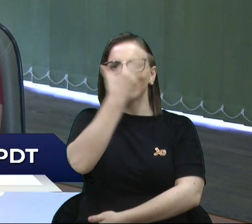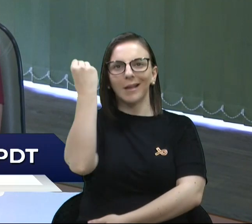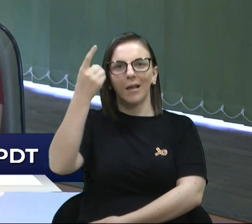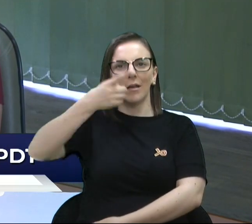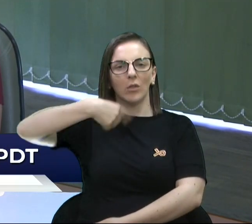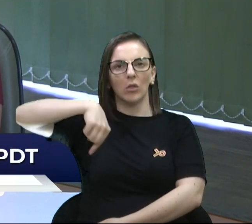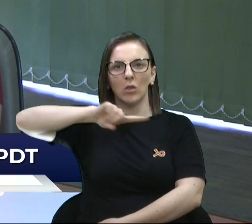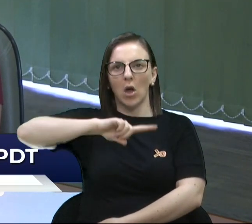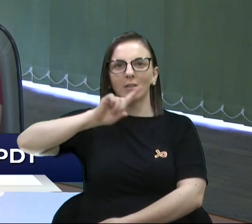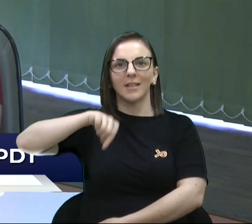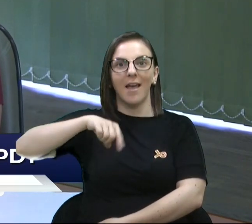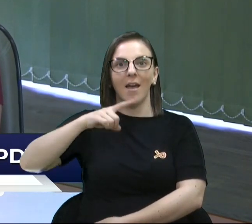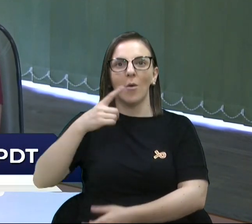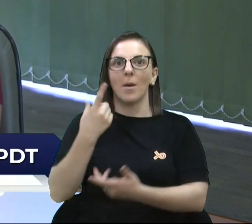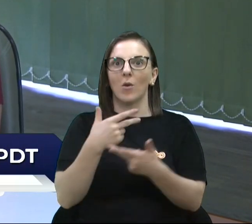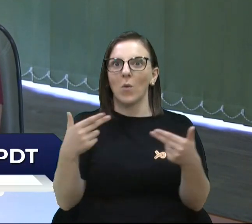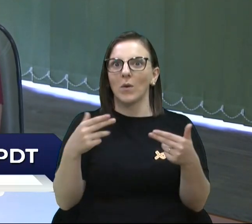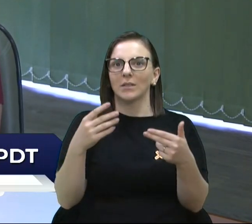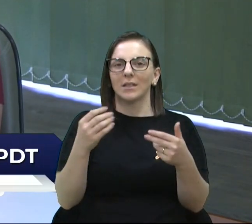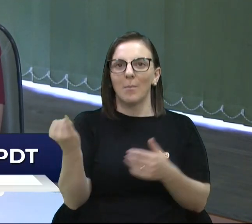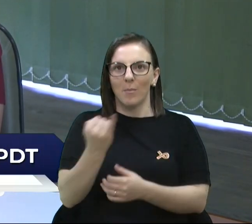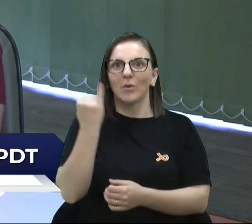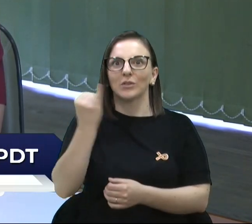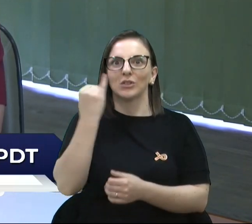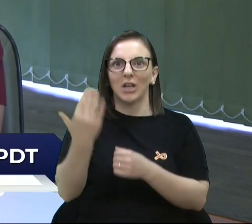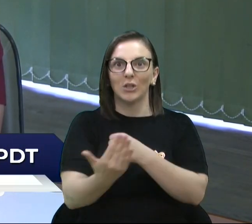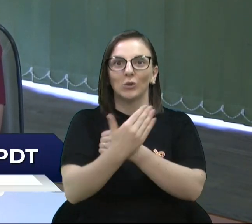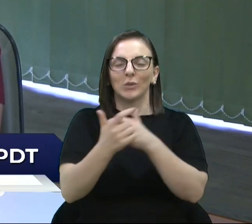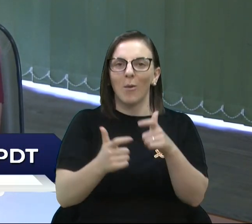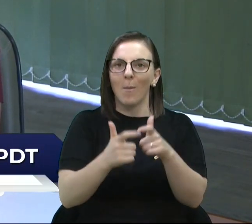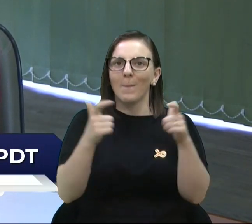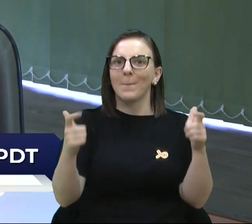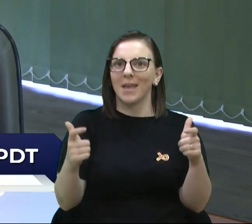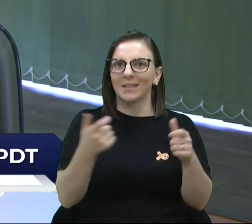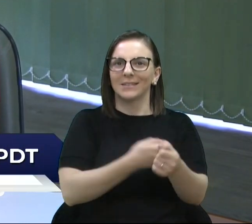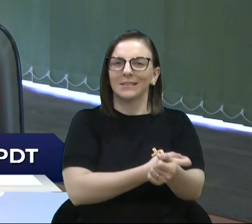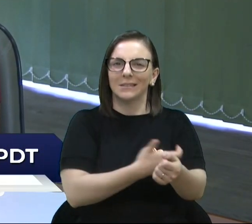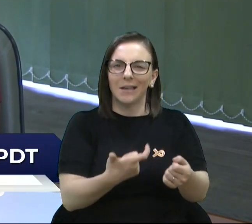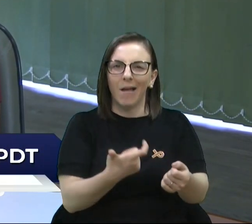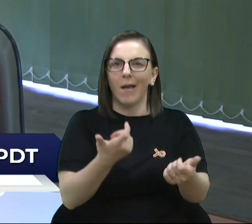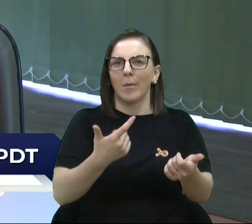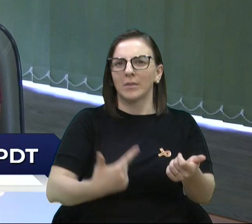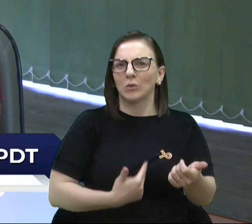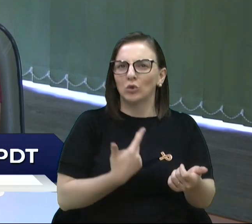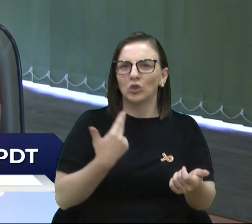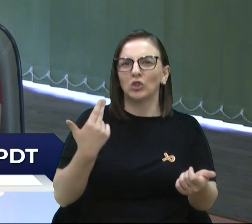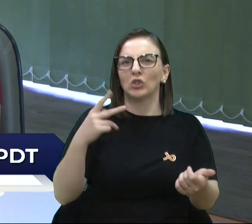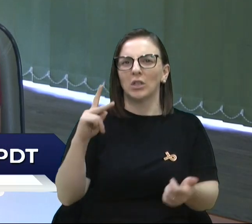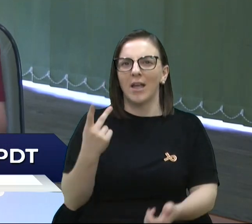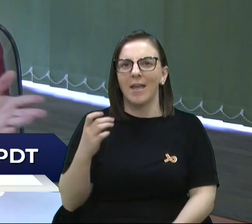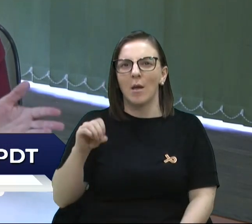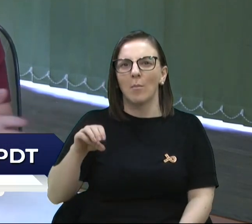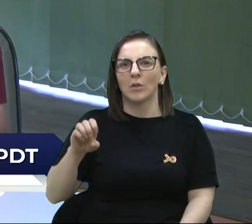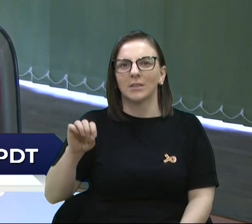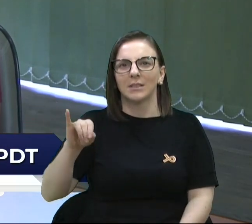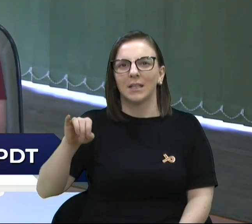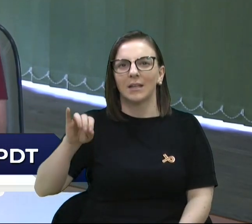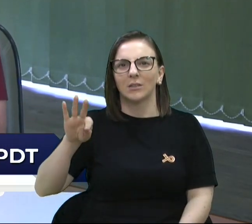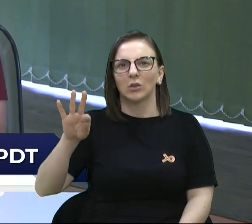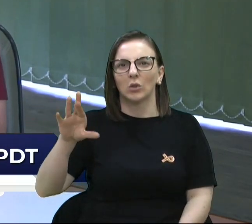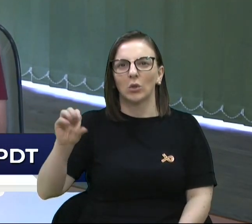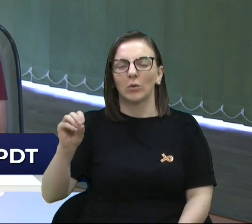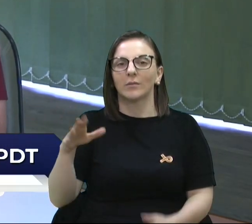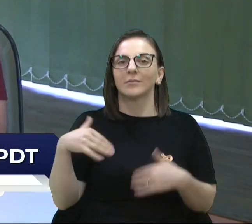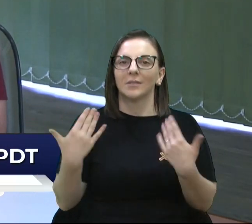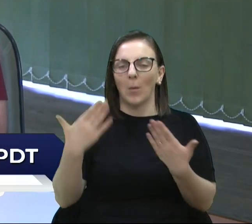a lista de cirurgias, de exames, o Hemocentro e entre outras atividades da Secretaria de Saúde. Então, fica o meu agradecimento, secretária.